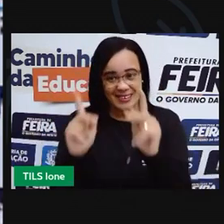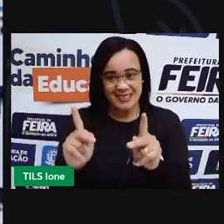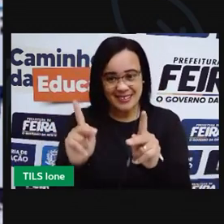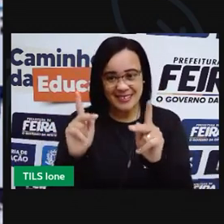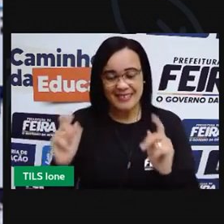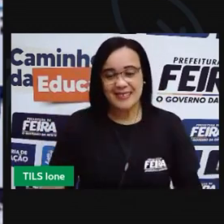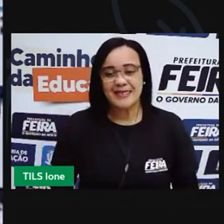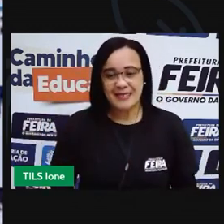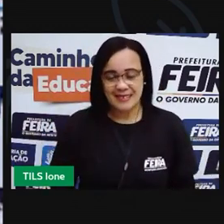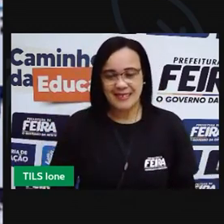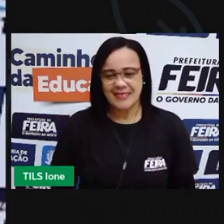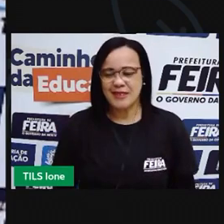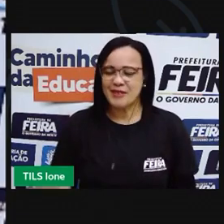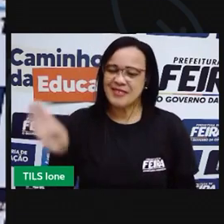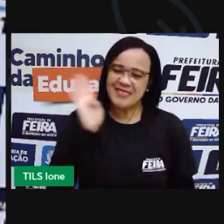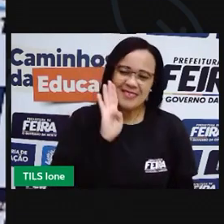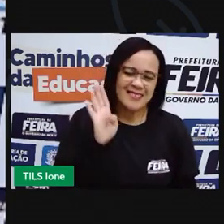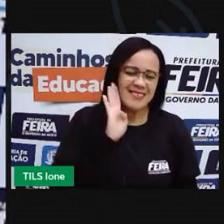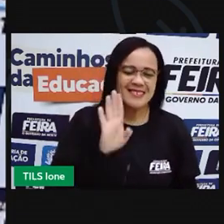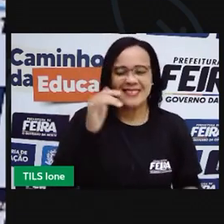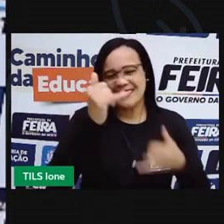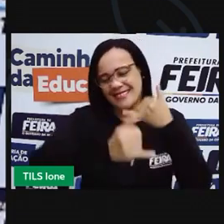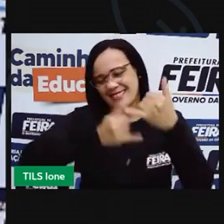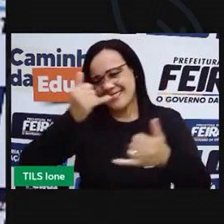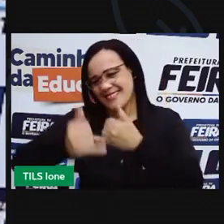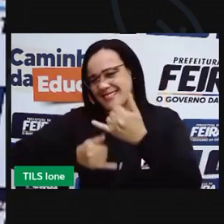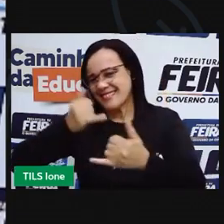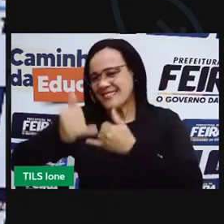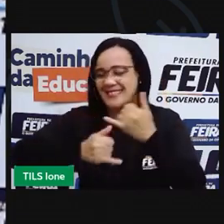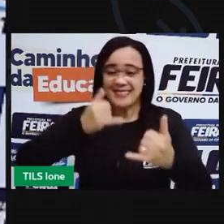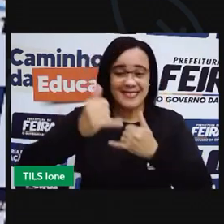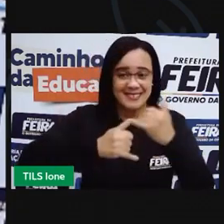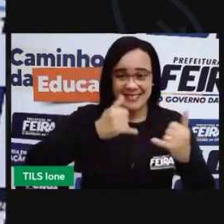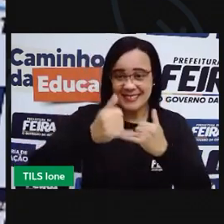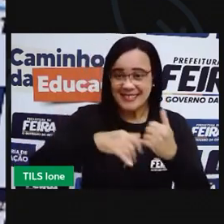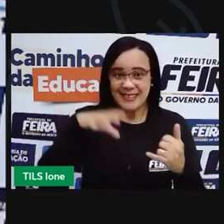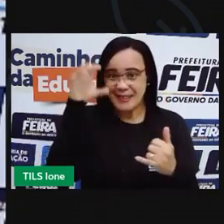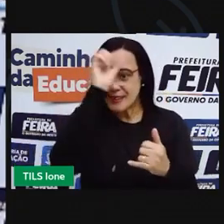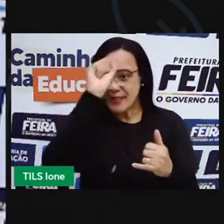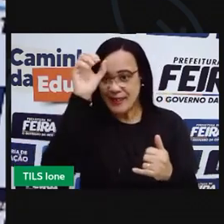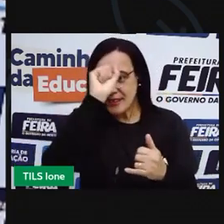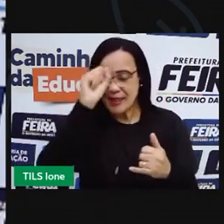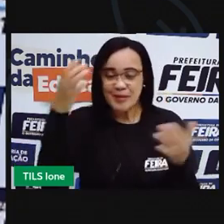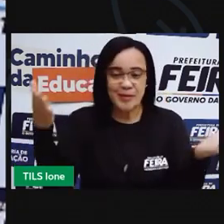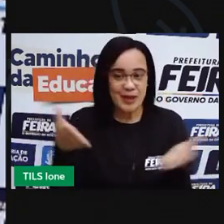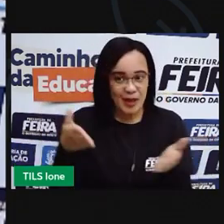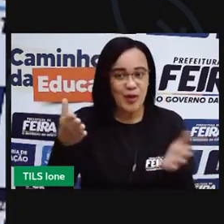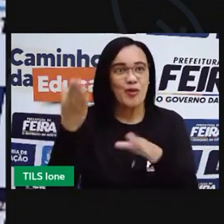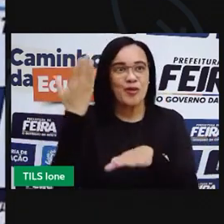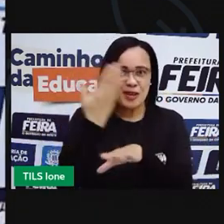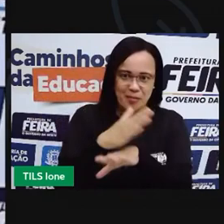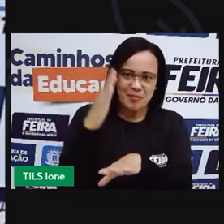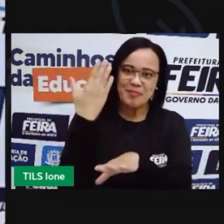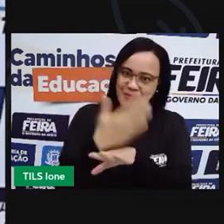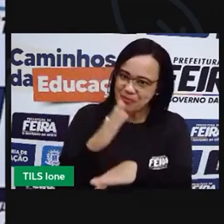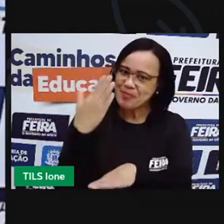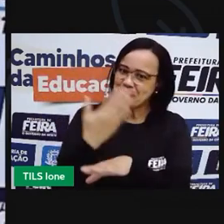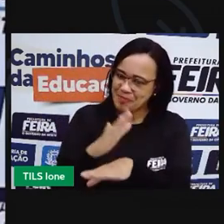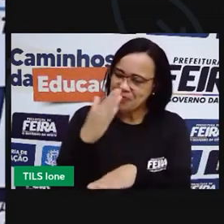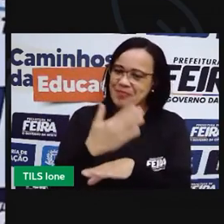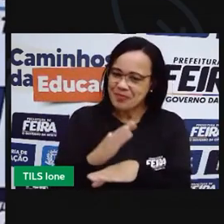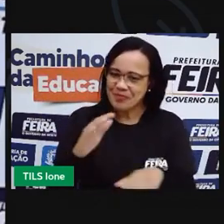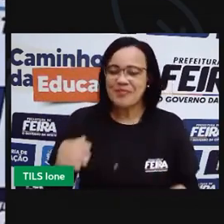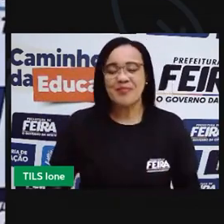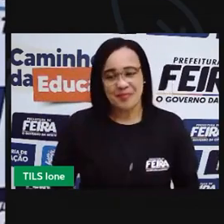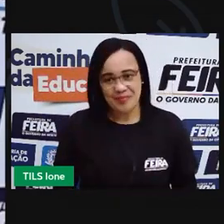Vai se divertir colocando esse conhecimento que você aprendeu aqui na aula prática. é